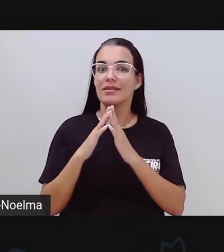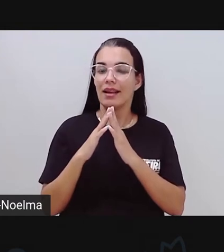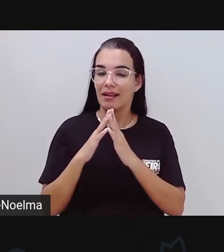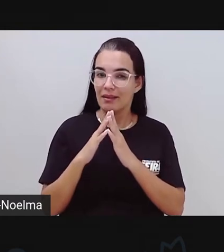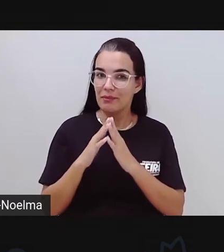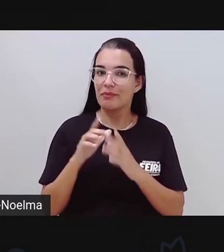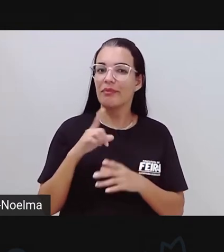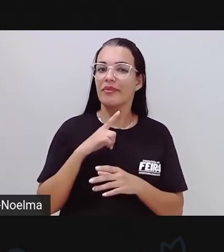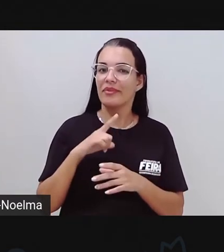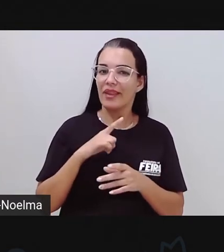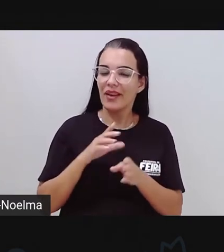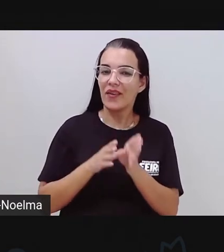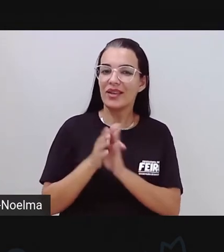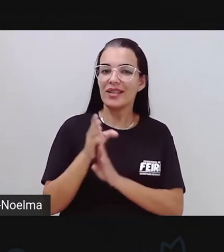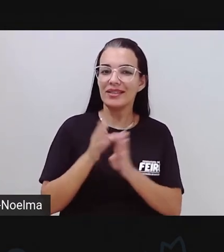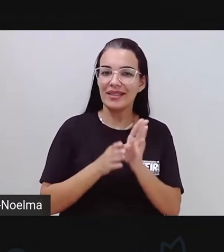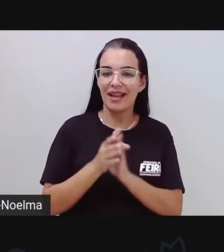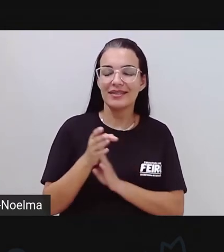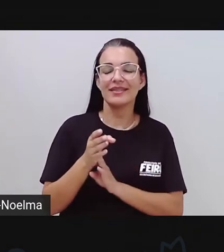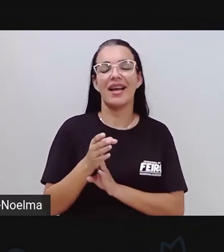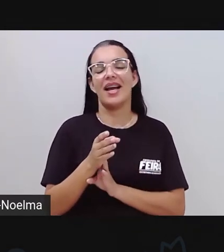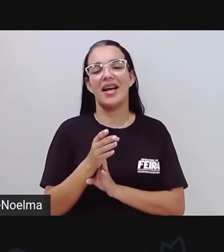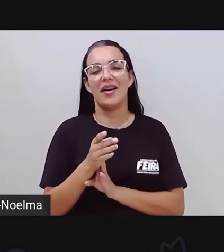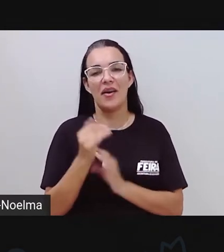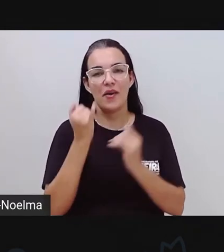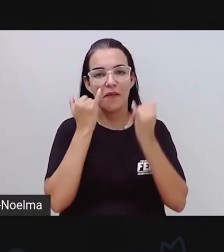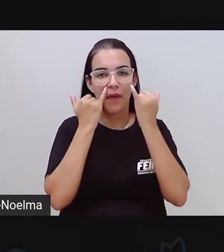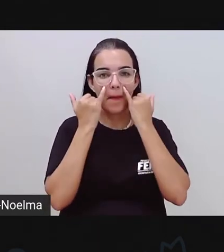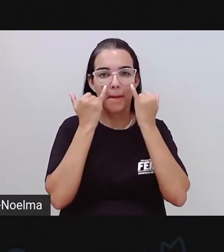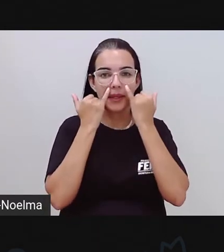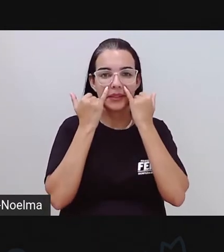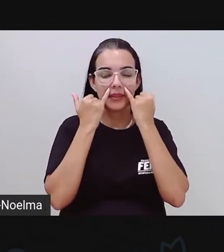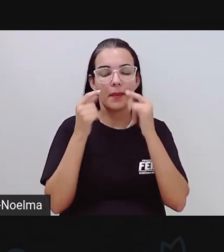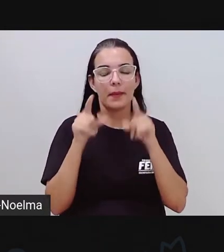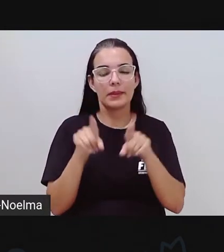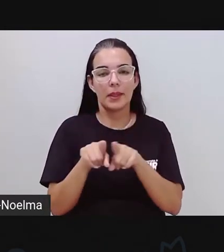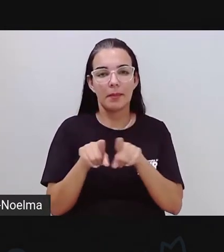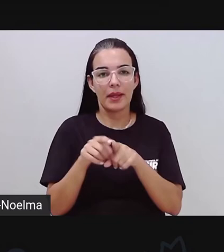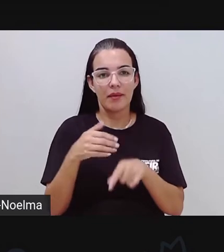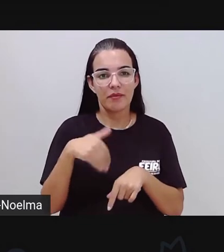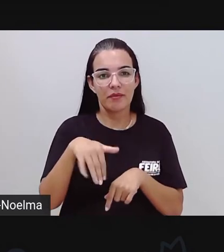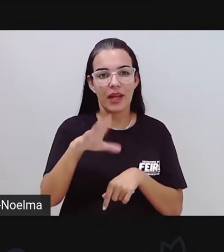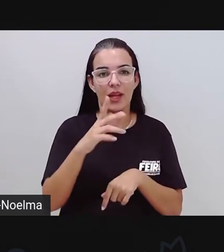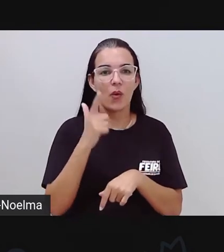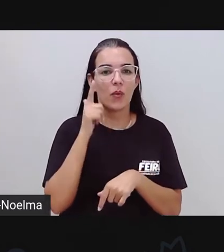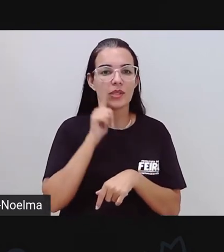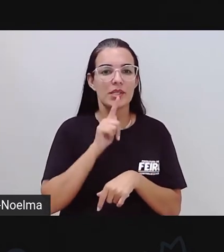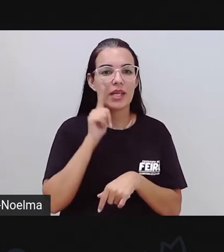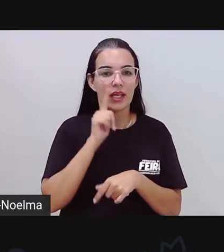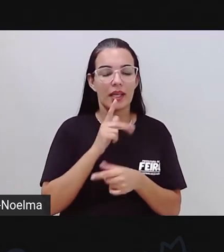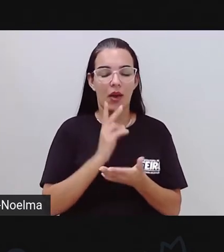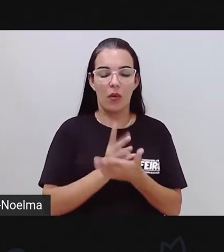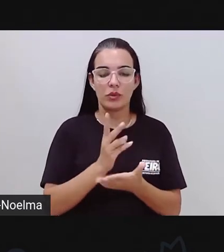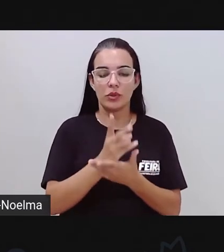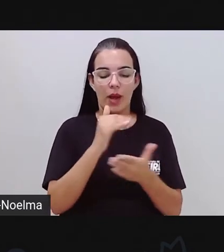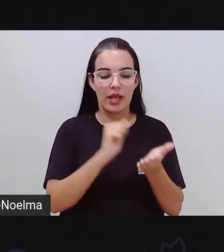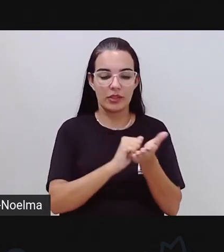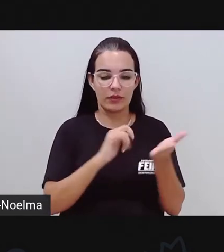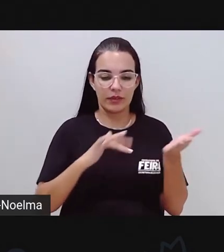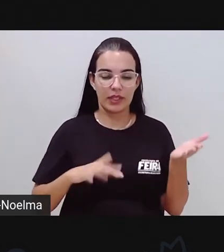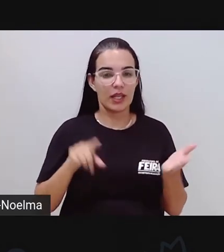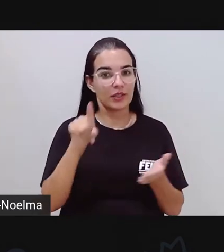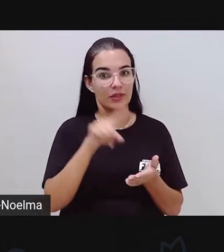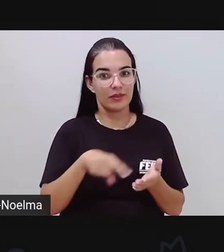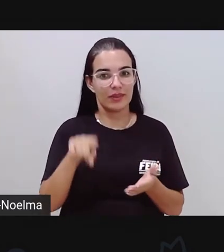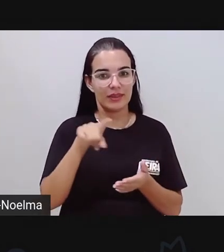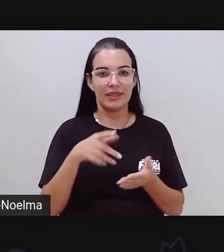receber orientações, informações e vão conseguir dar continuidade às suas atividades. Então vamos lá